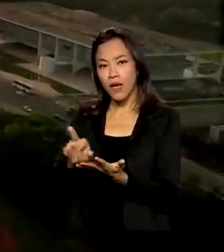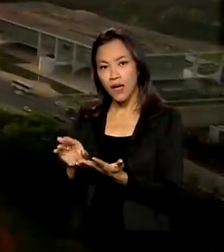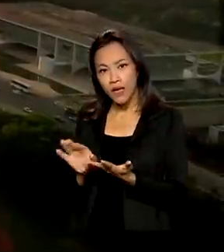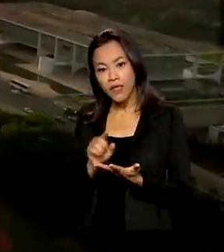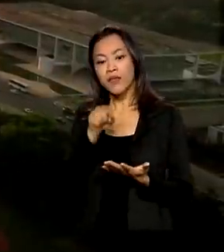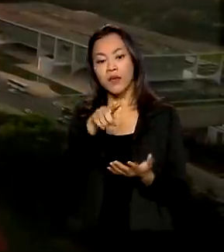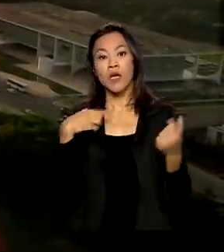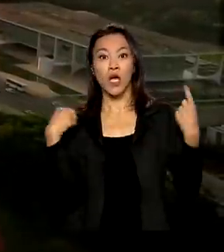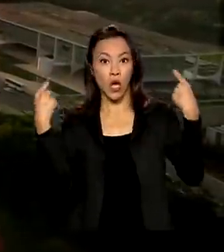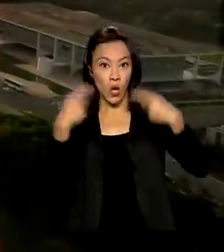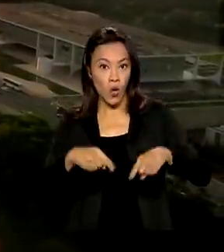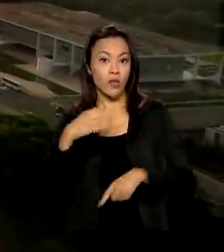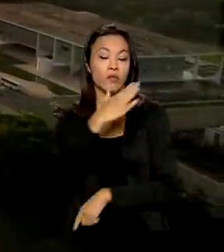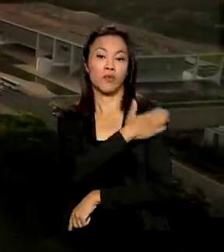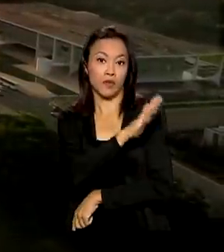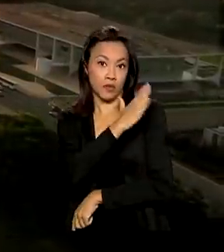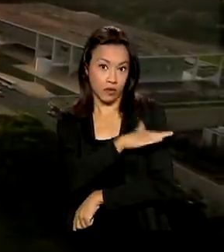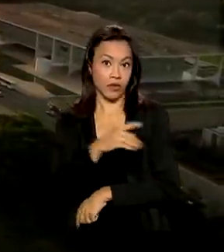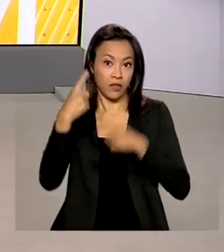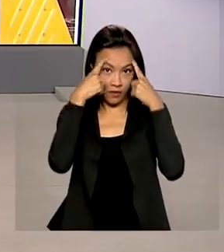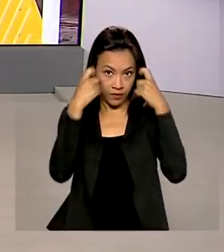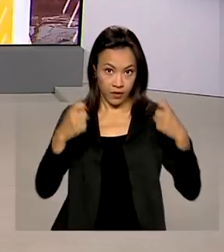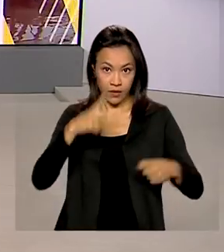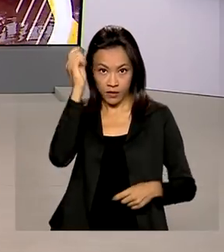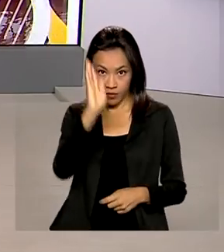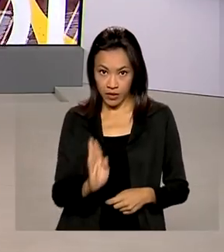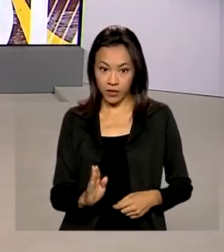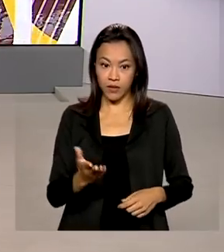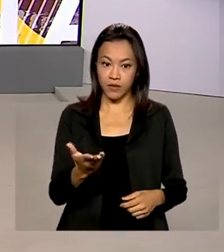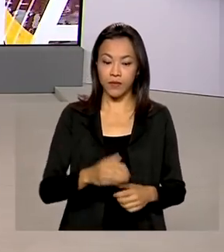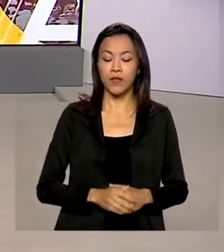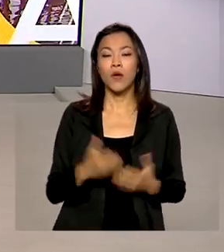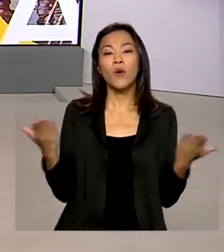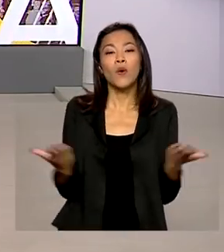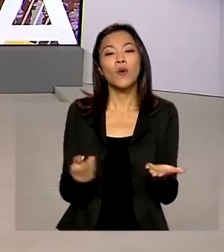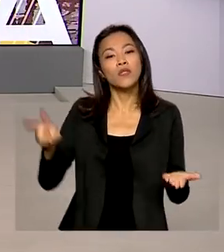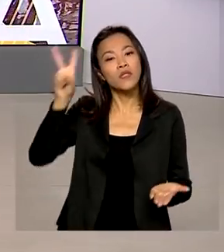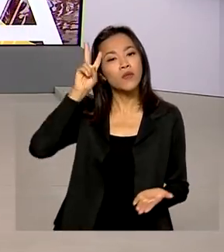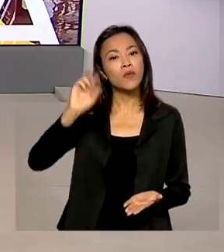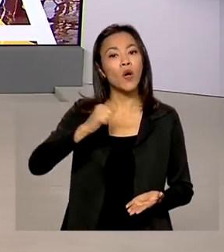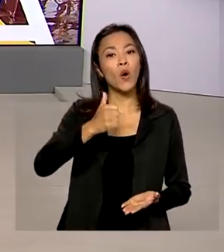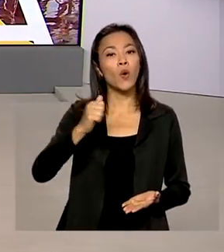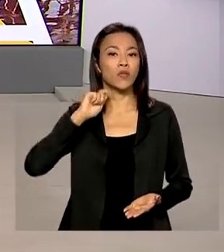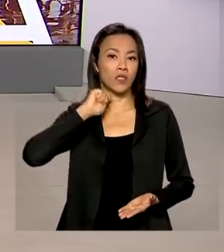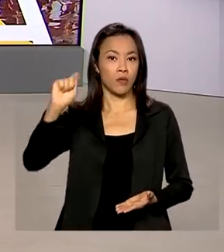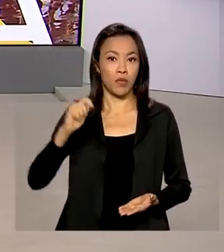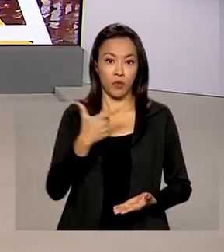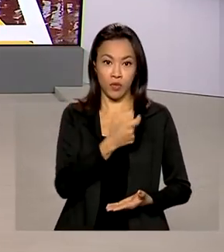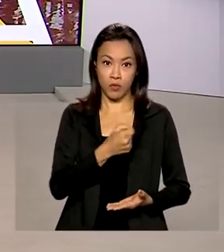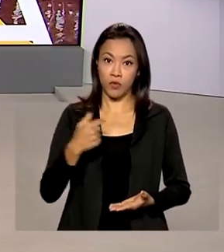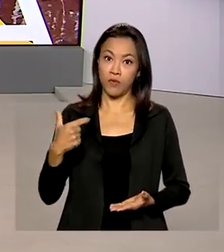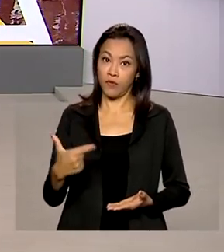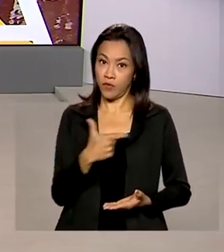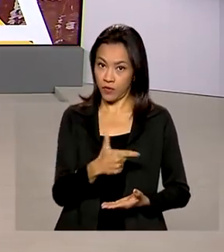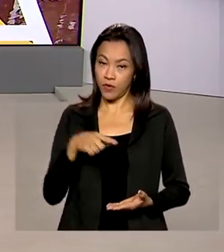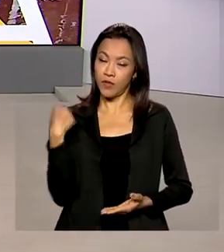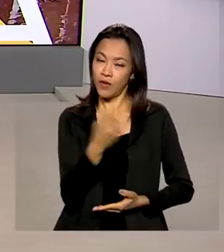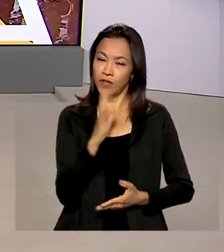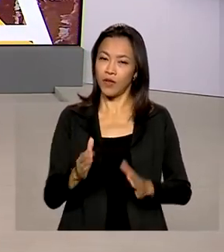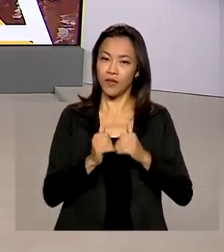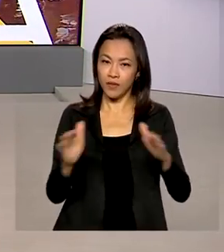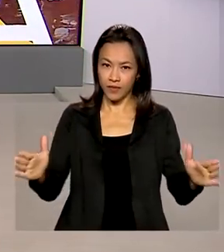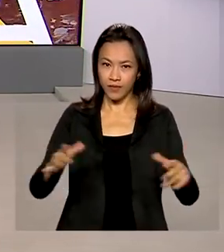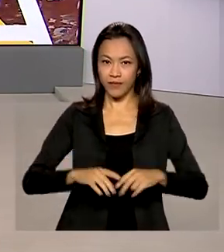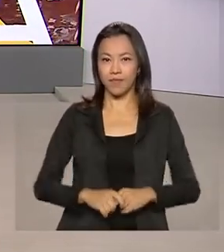discriminação e a violência no Brasil. Segunda-feira, 11 de abril de 2022, o Brasil em Dia